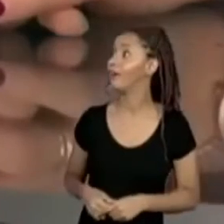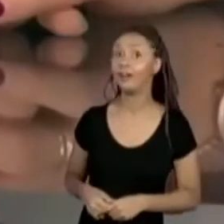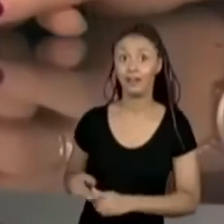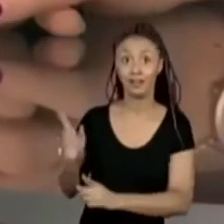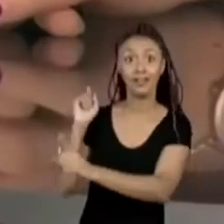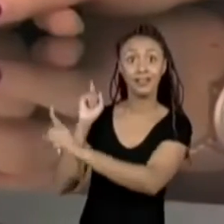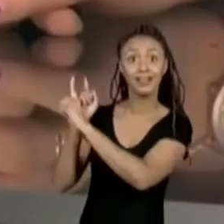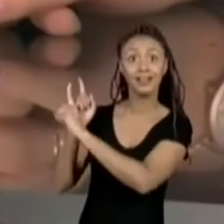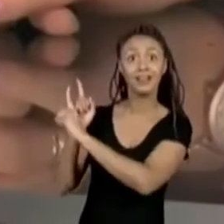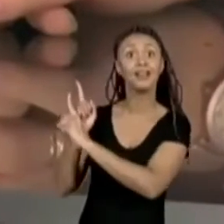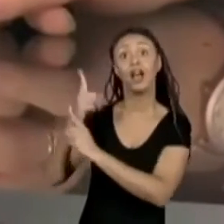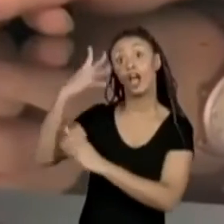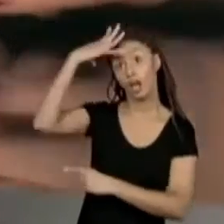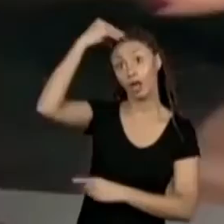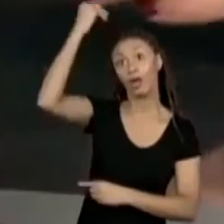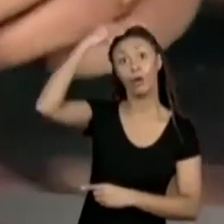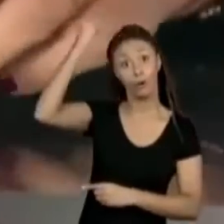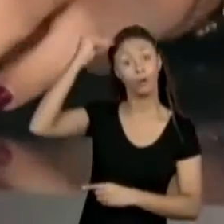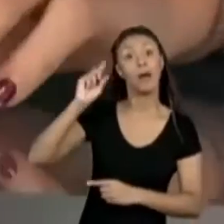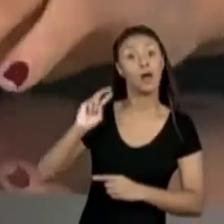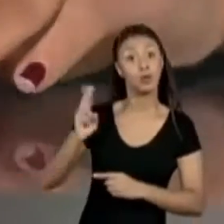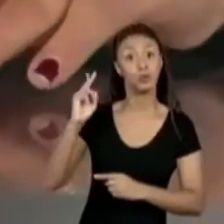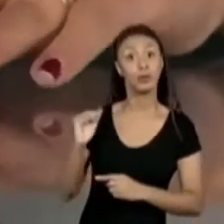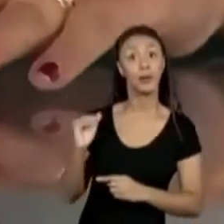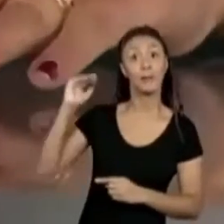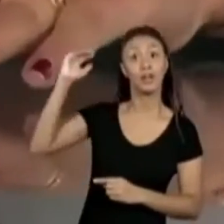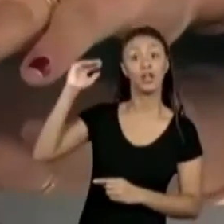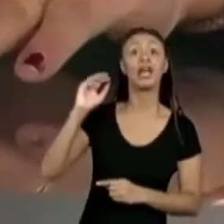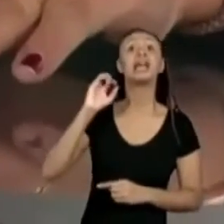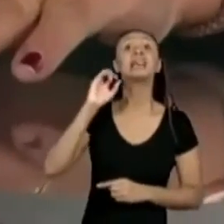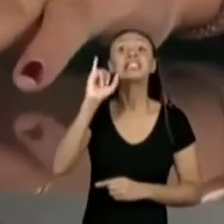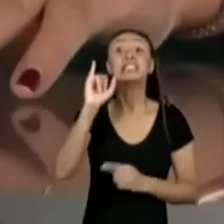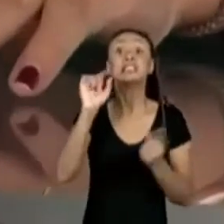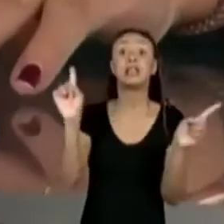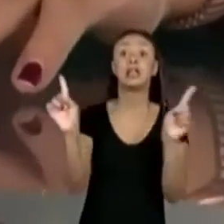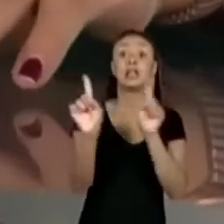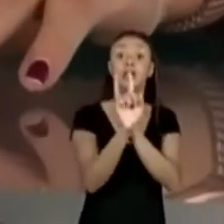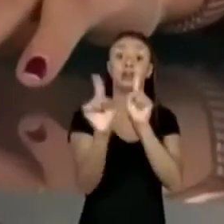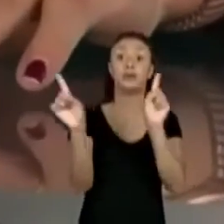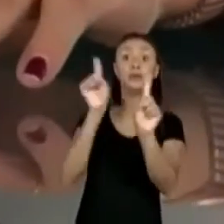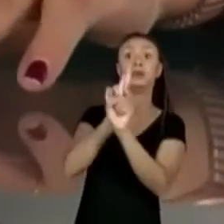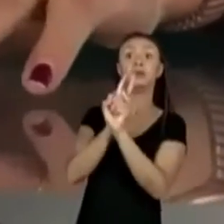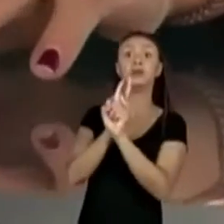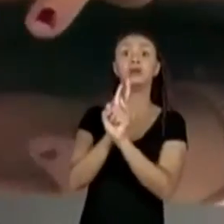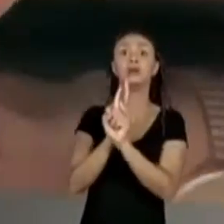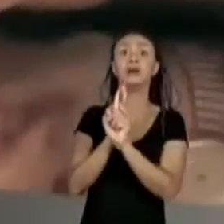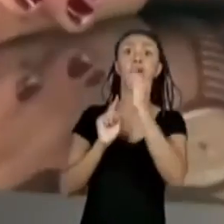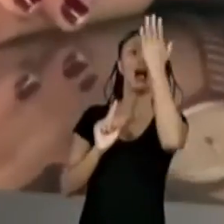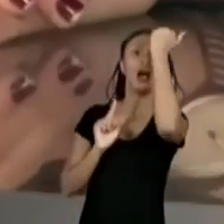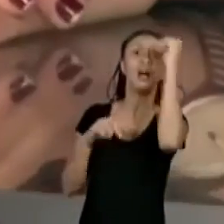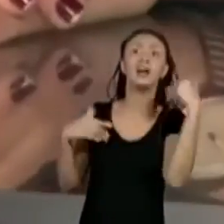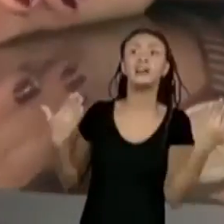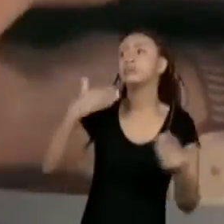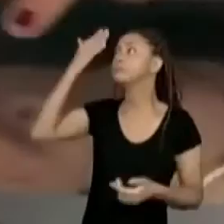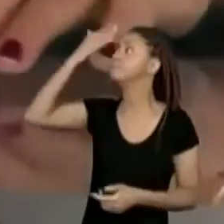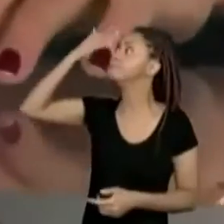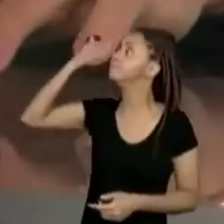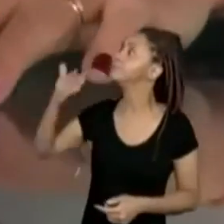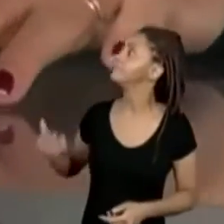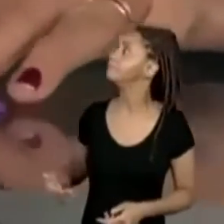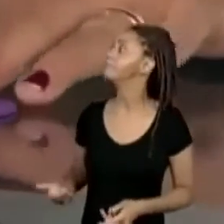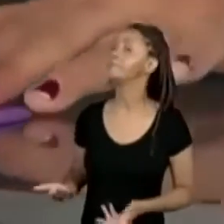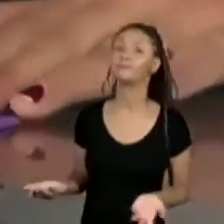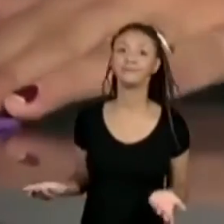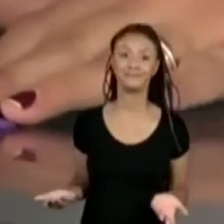Olha lá. O Paulo fica maior que a Ana. Se eu fizer invertido, a Ana fica coberta, ó. Nem dá para ver a Ana atrás do Paulo.